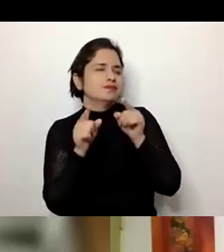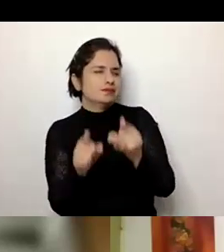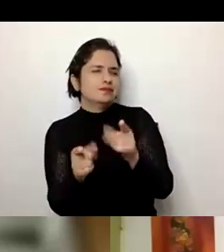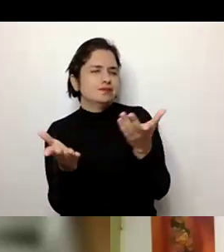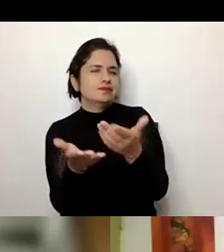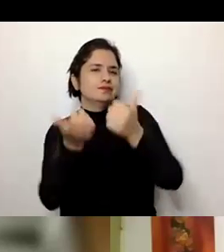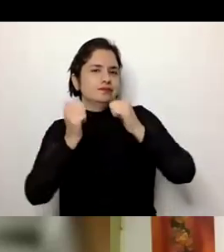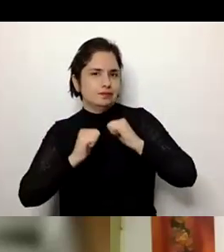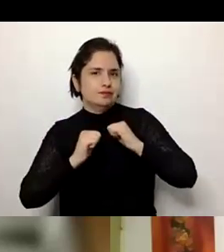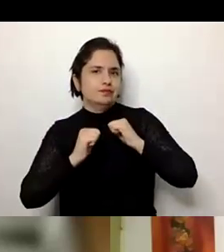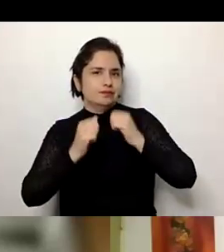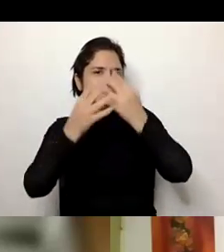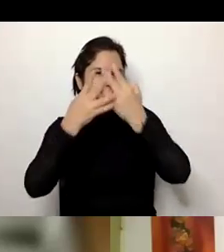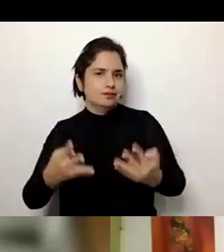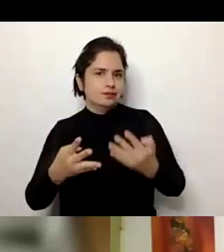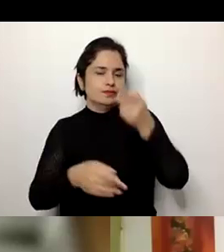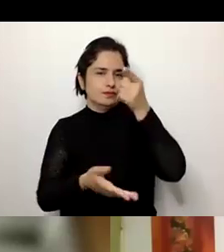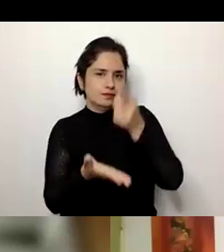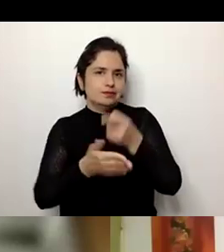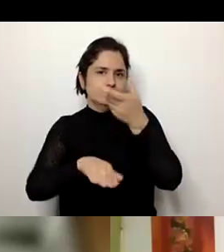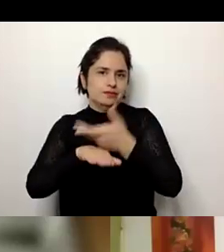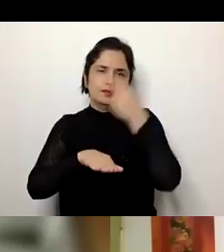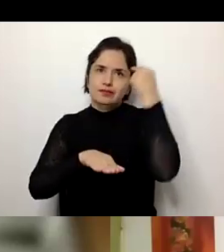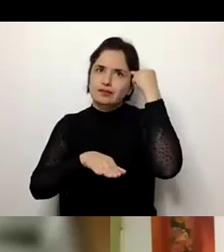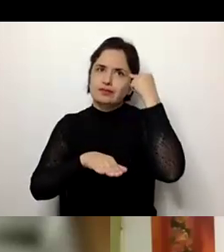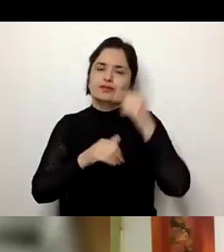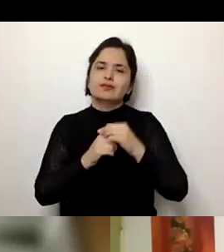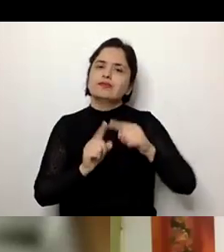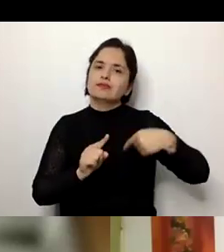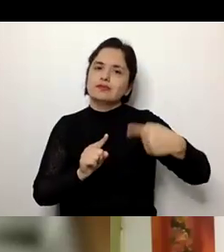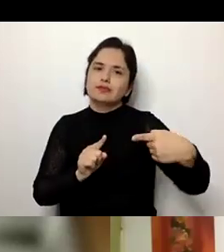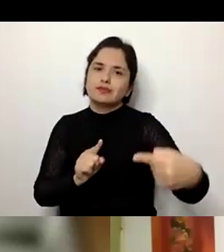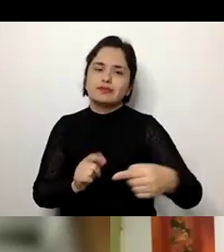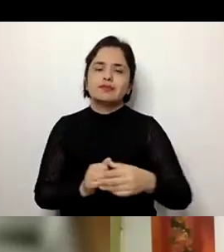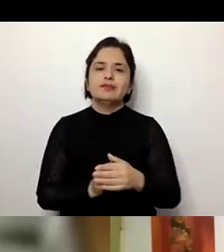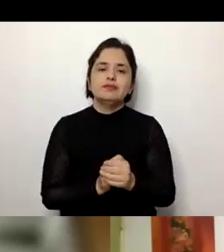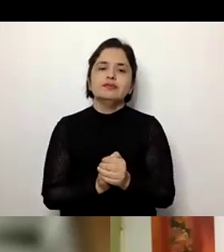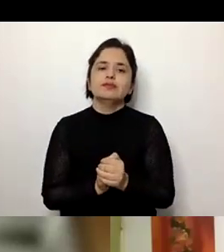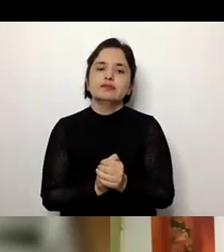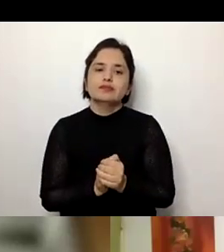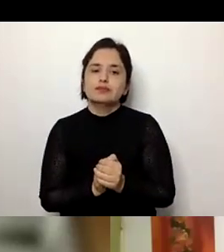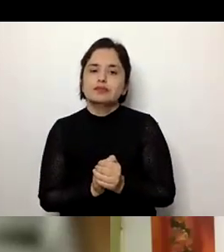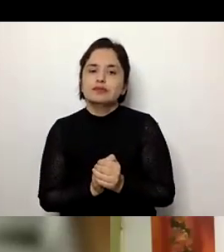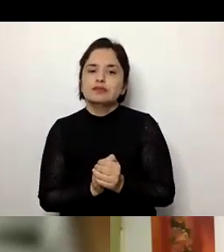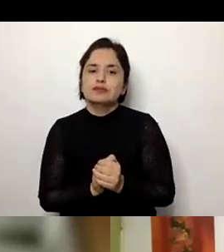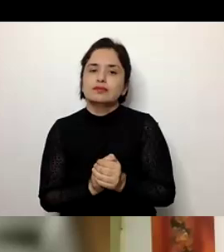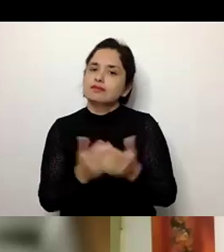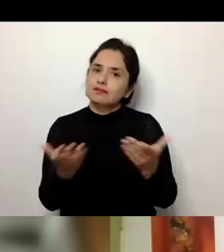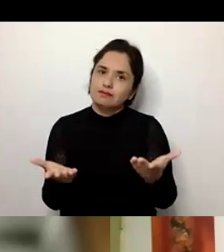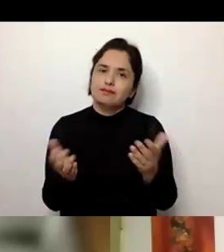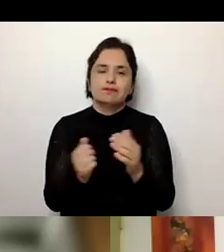desafios curriculares que devem estar pensando constantemente e e é